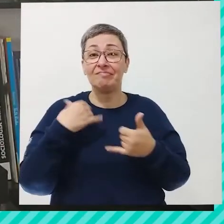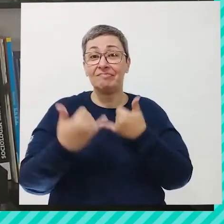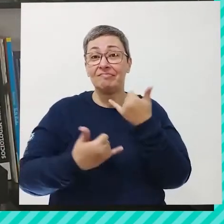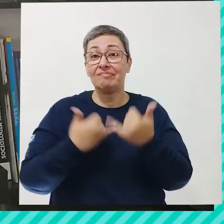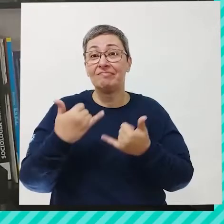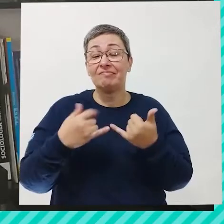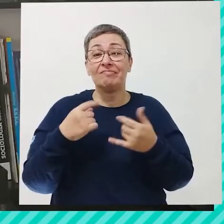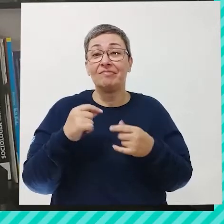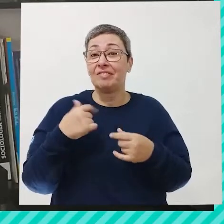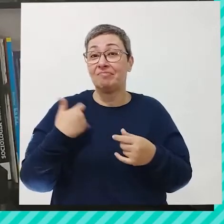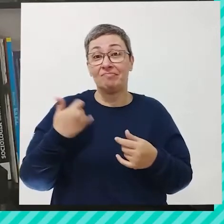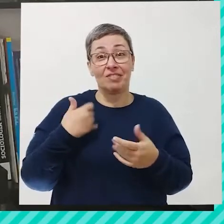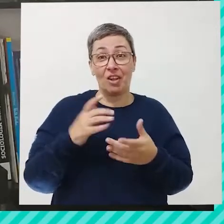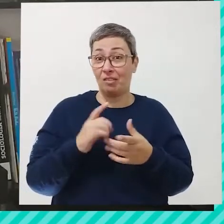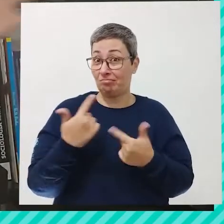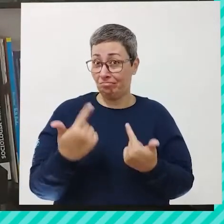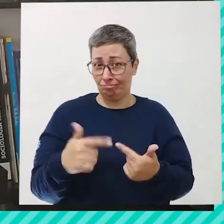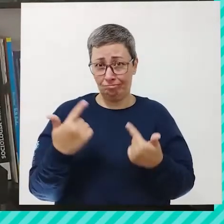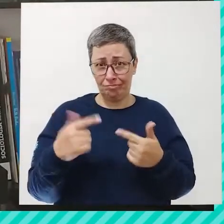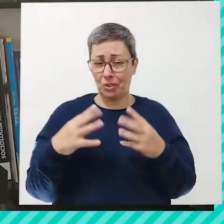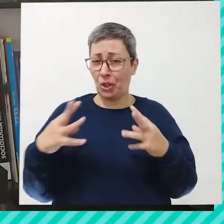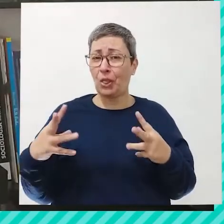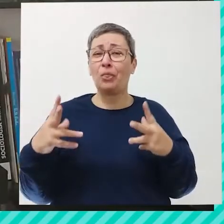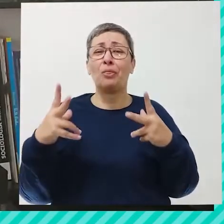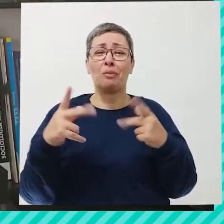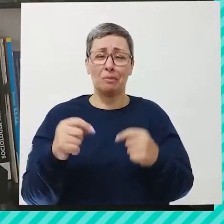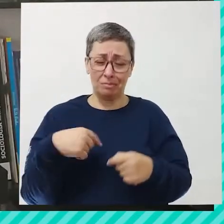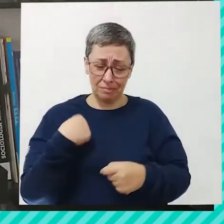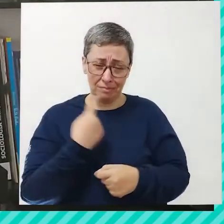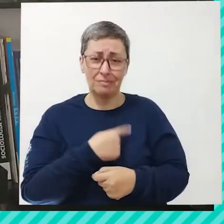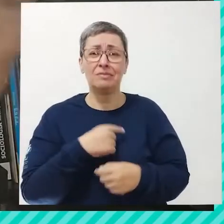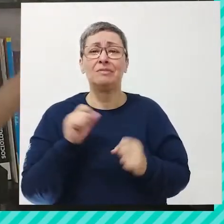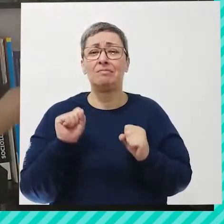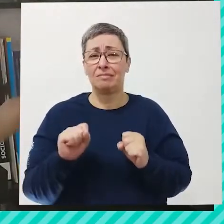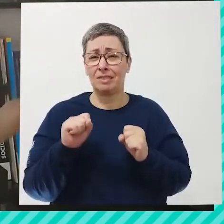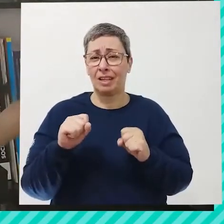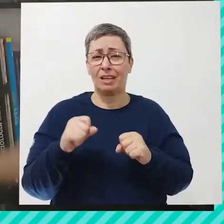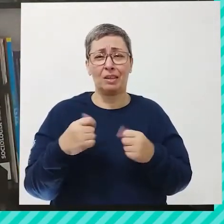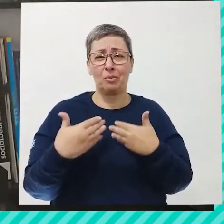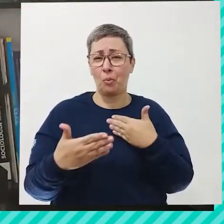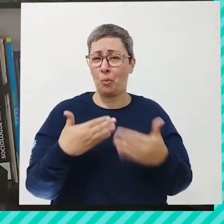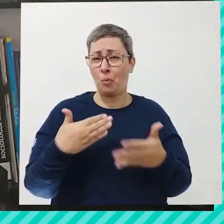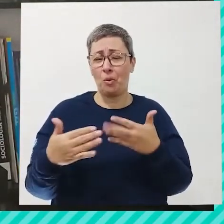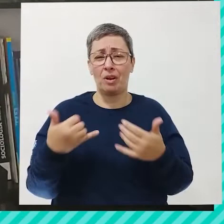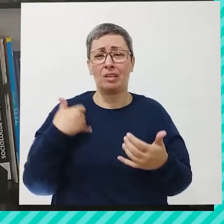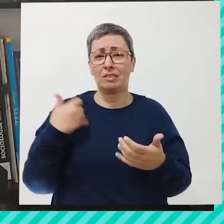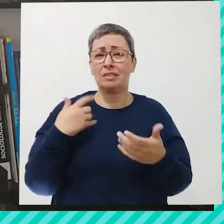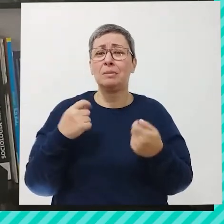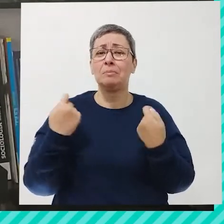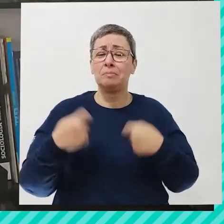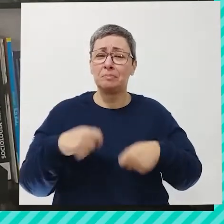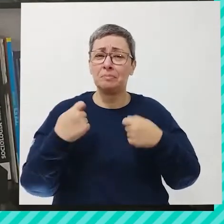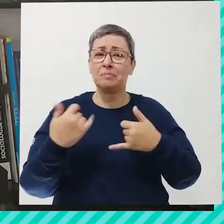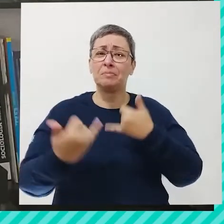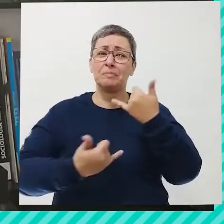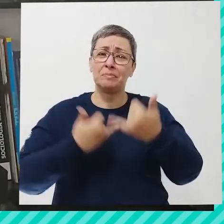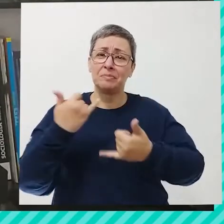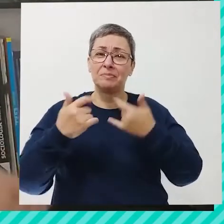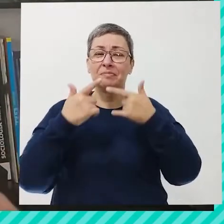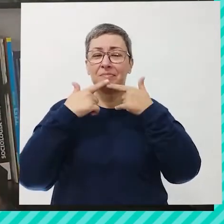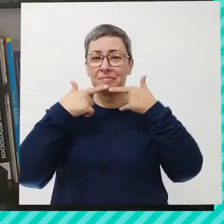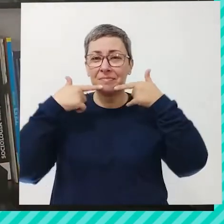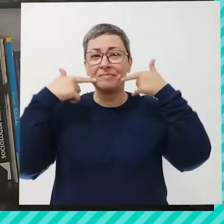brincar não tem idade, tá bom? Todas e todos nós aí em qualquer fase das nossas vidas a gente precisa brincar,